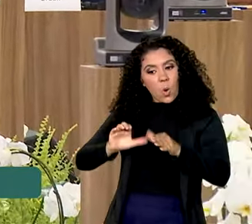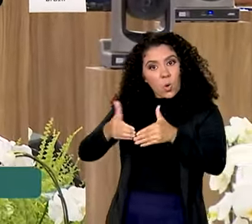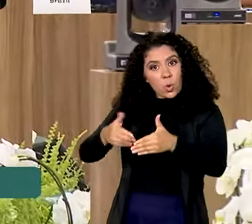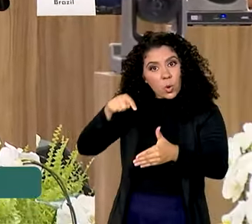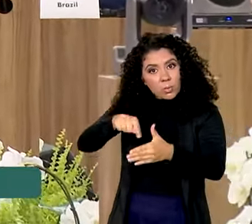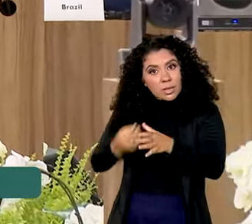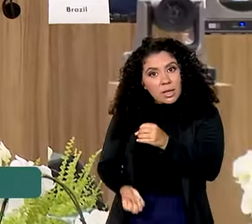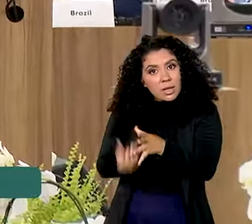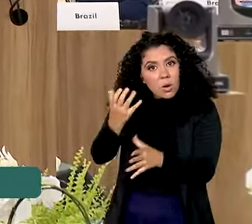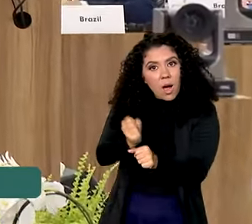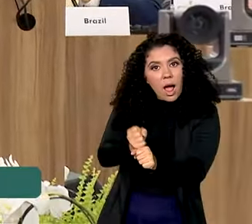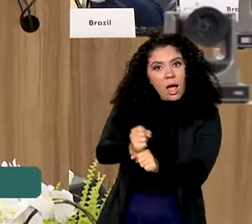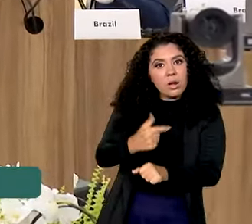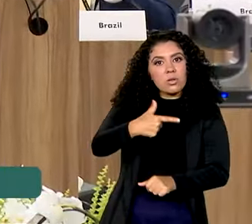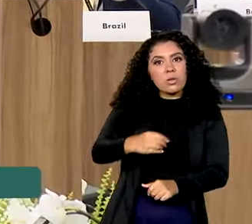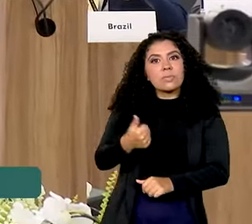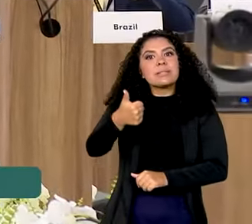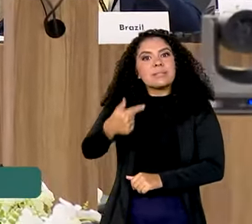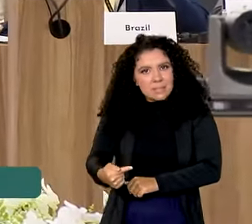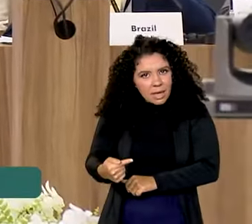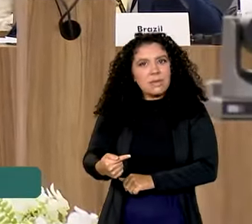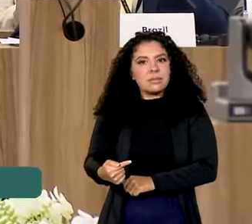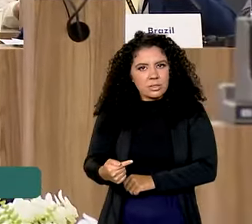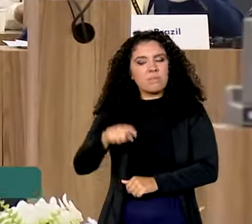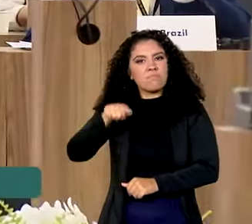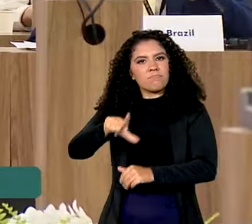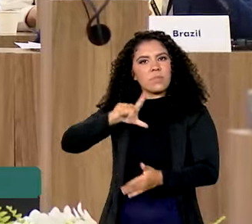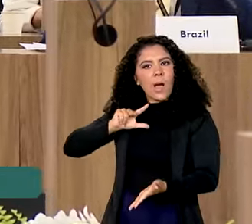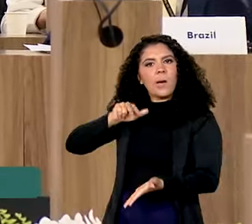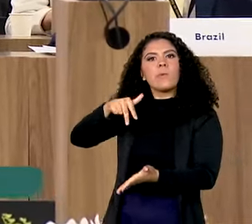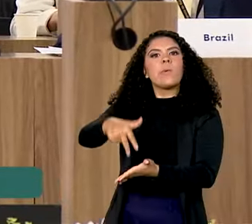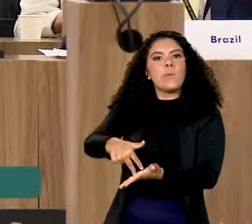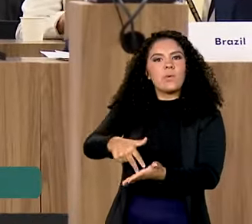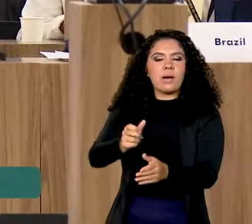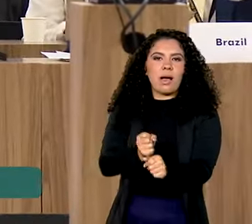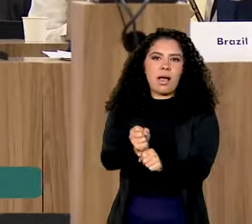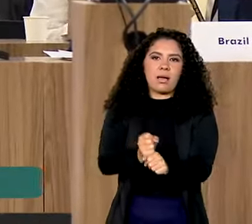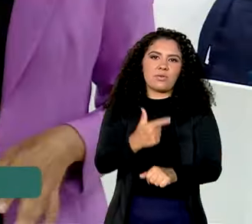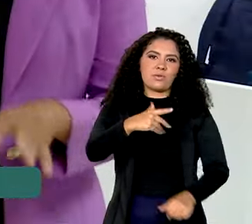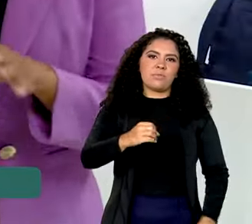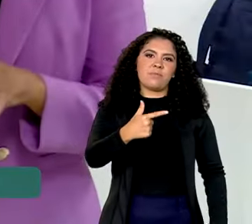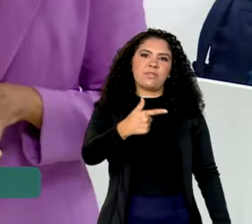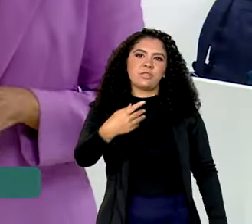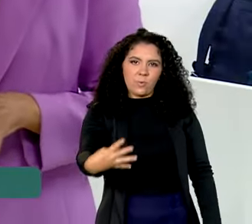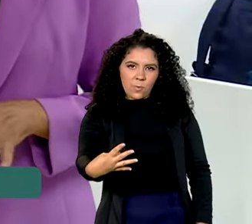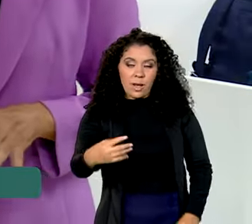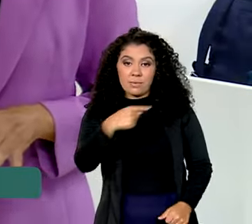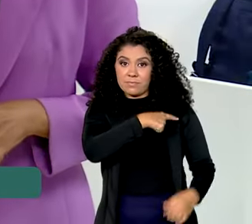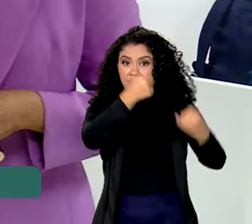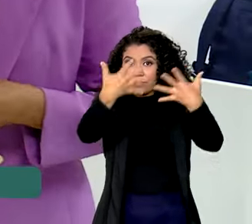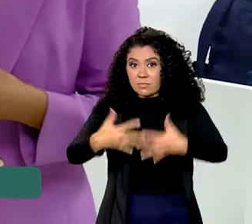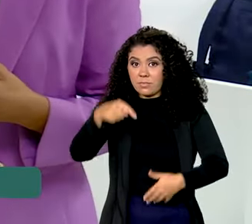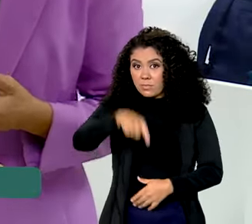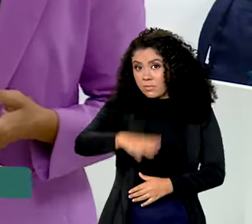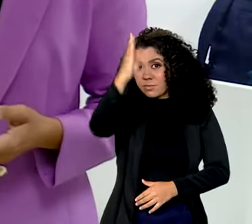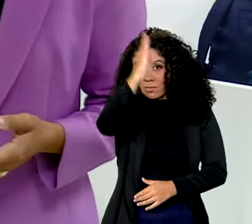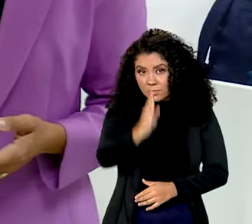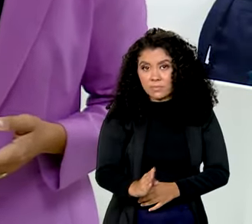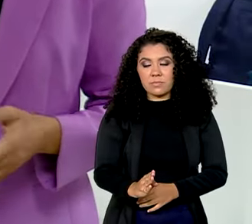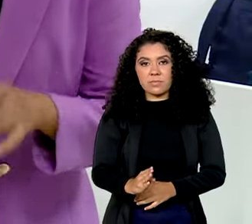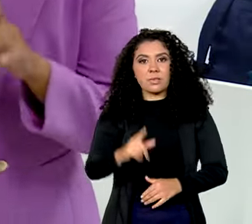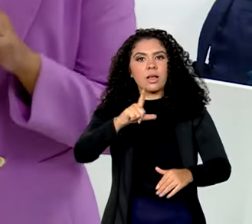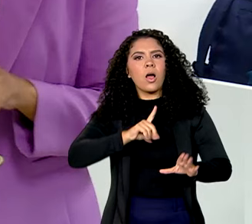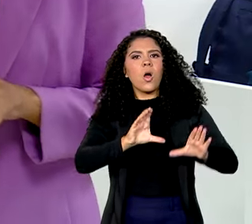2017, assume protagonismo em 2024. No Brasil, hoje, de acordo com o